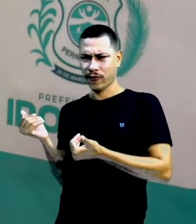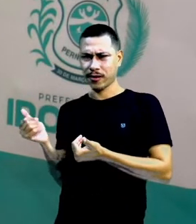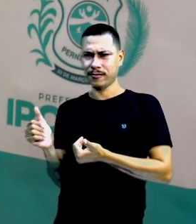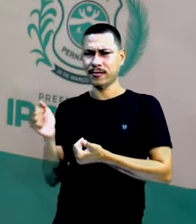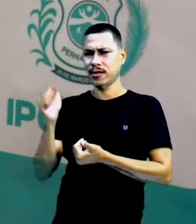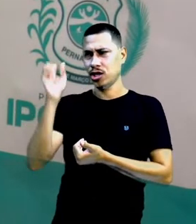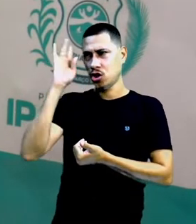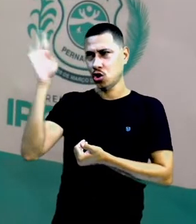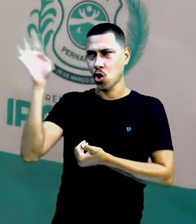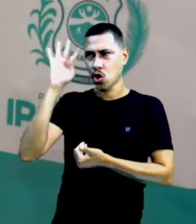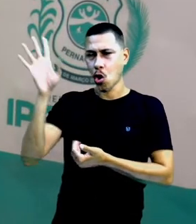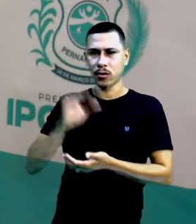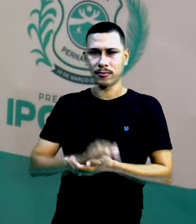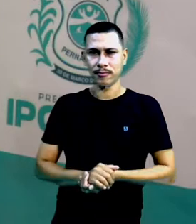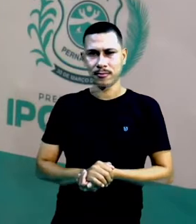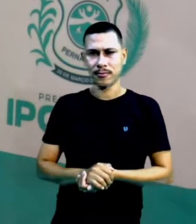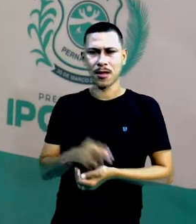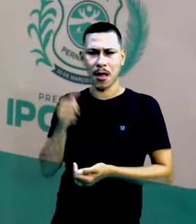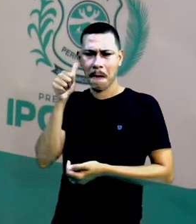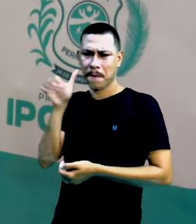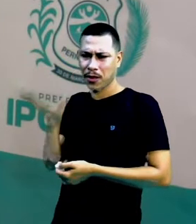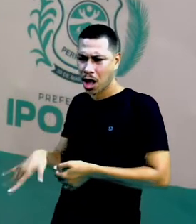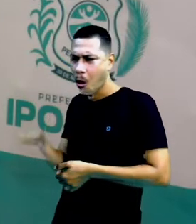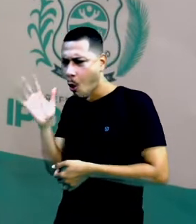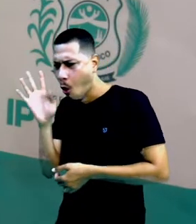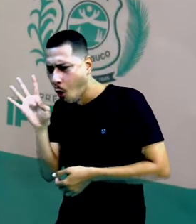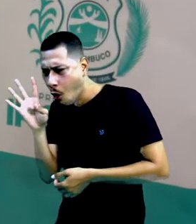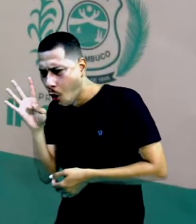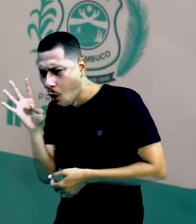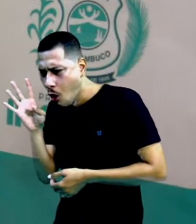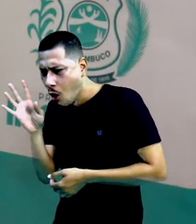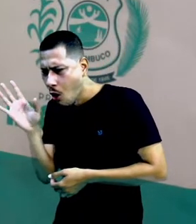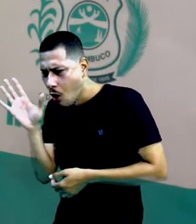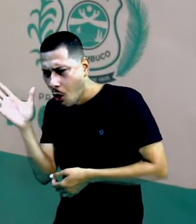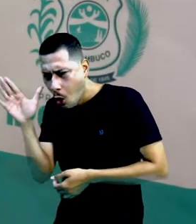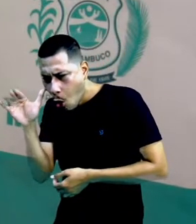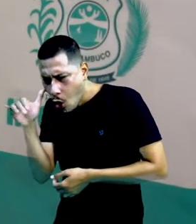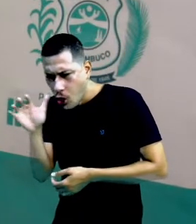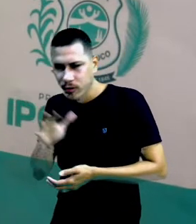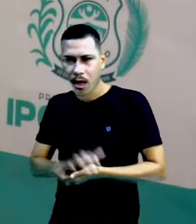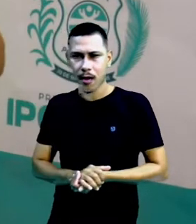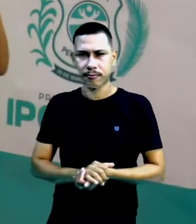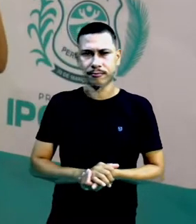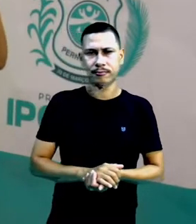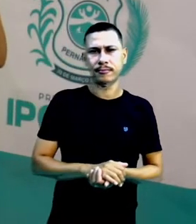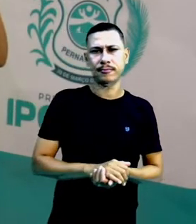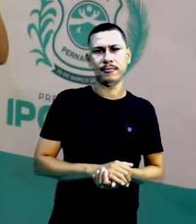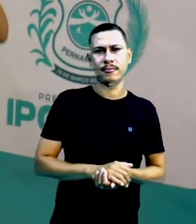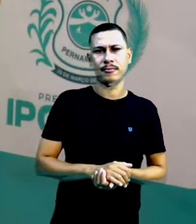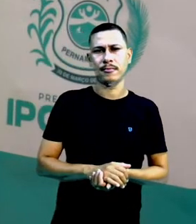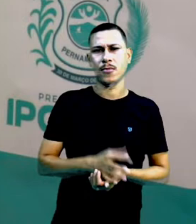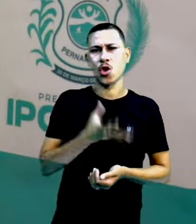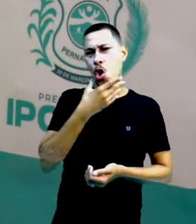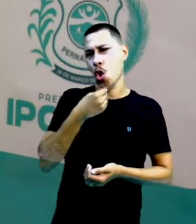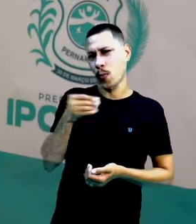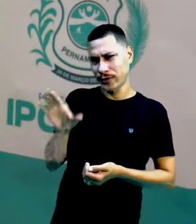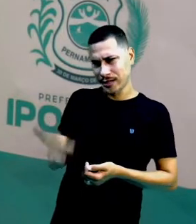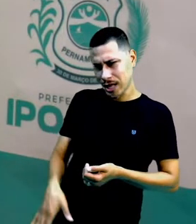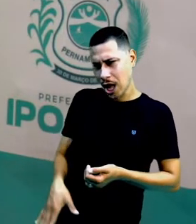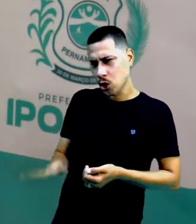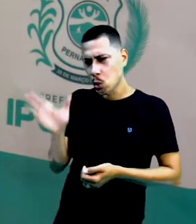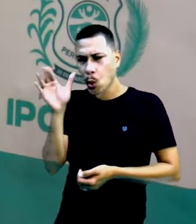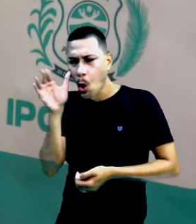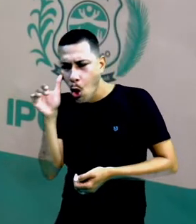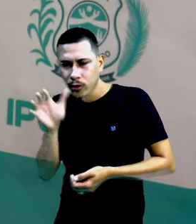Uma menina curiosa. Um menino observador. Quem? Quem? Quem? Muito bem.